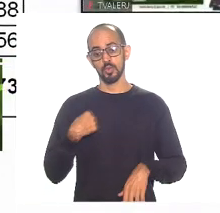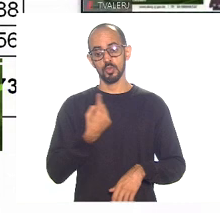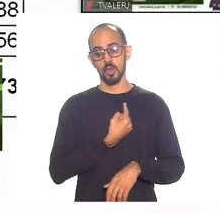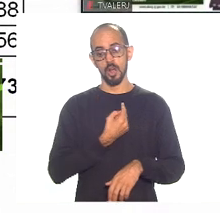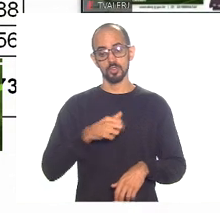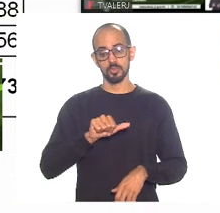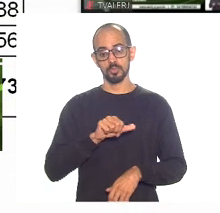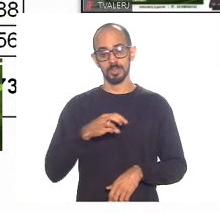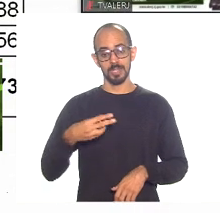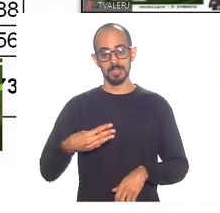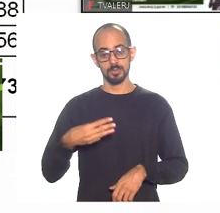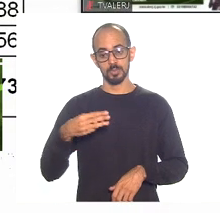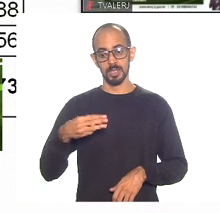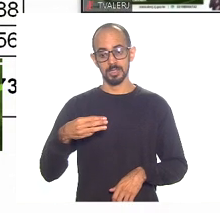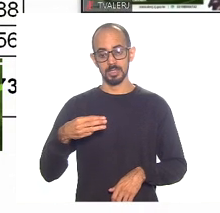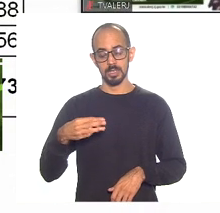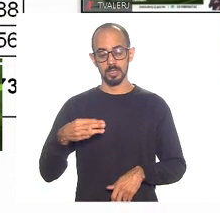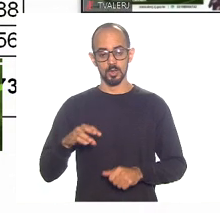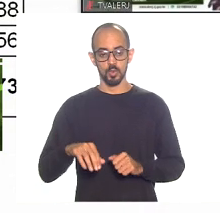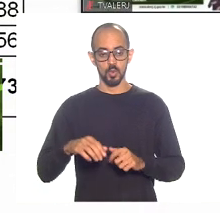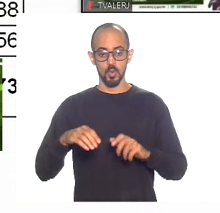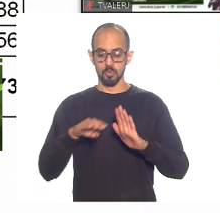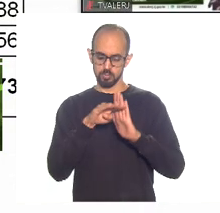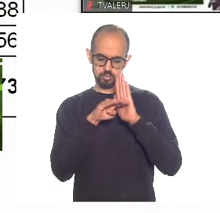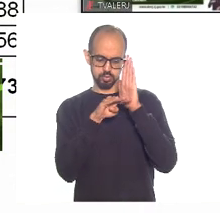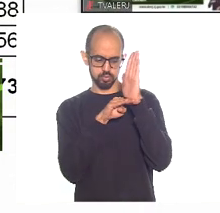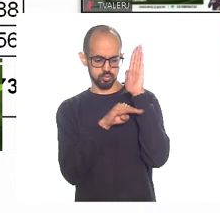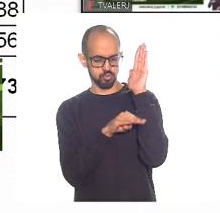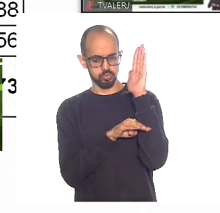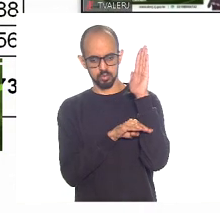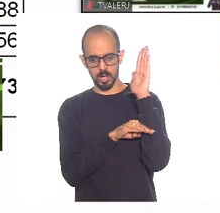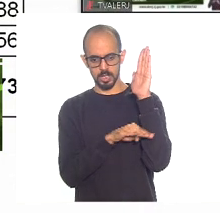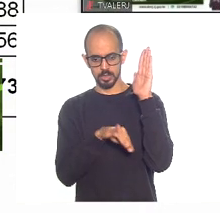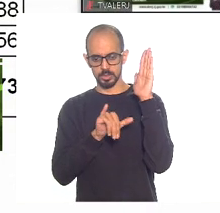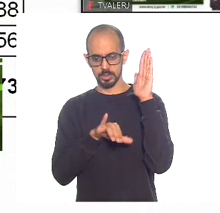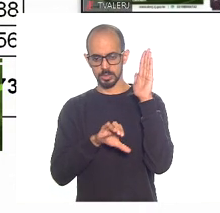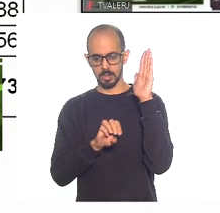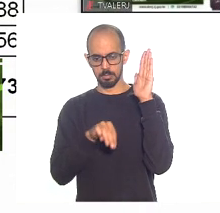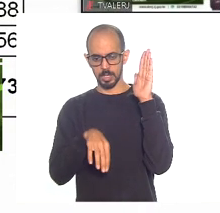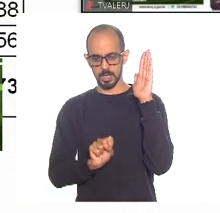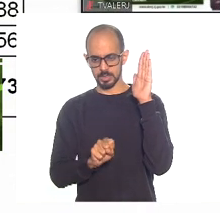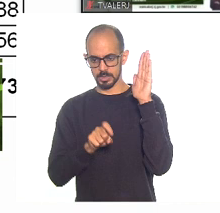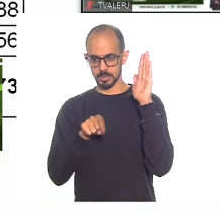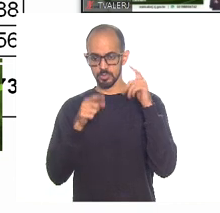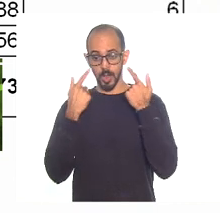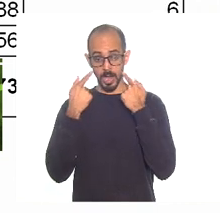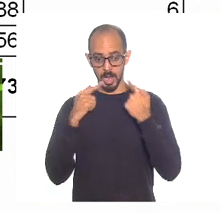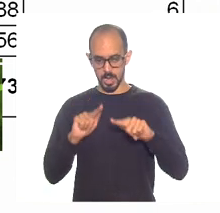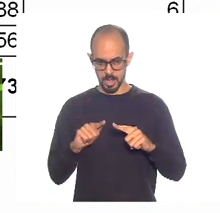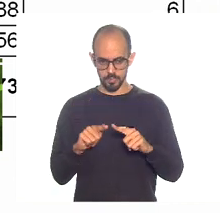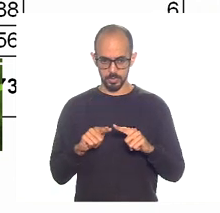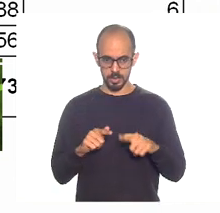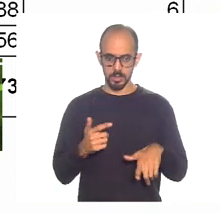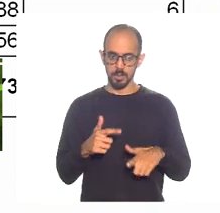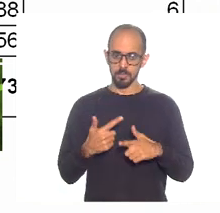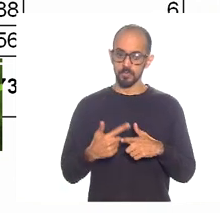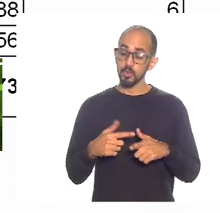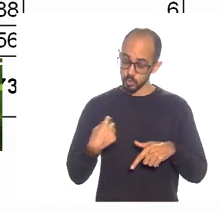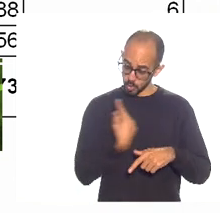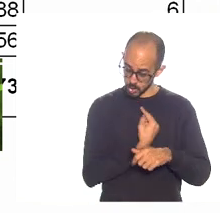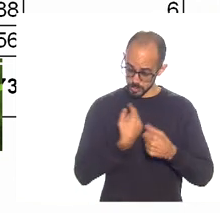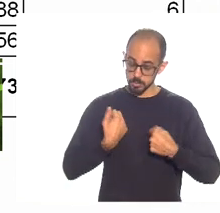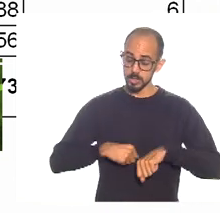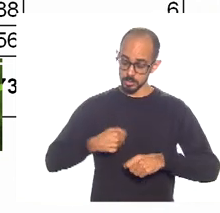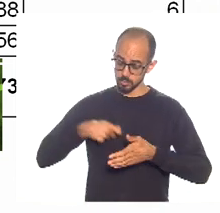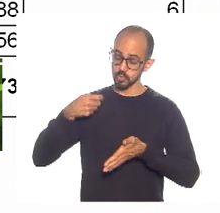terceiro lugar em termos de ICMS per capita. Temos um grave problema de receita, a gente tem que ir atrás disso e a CPI da